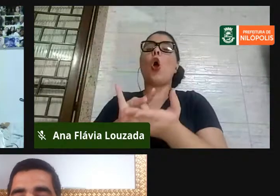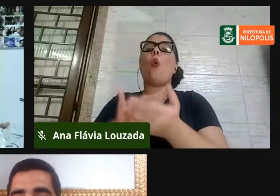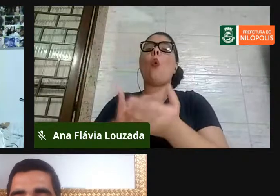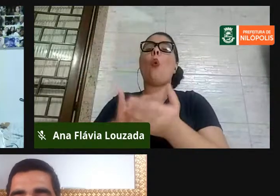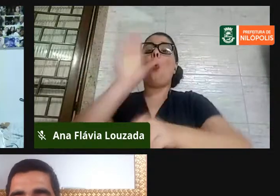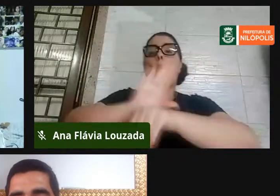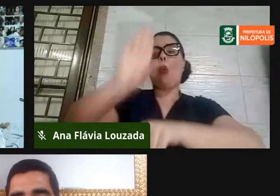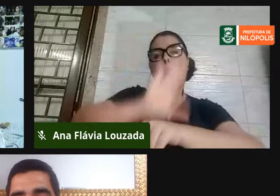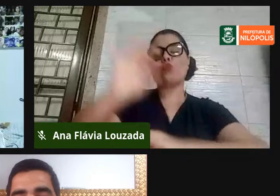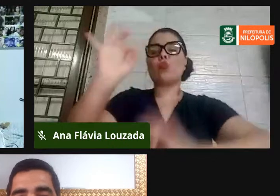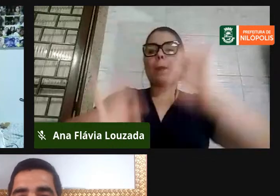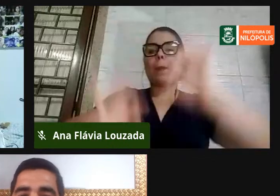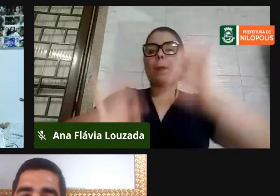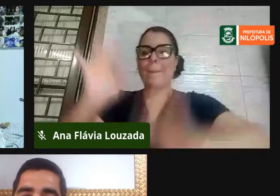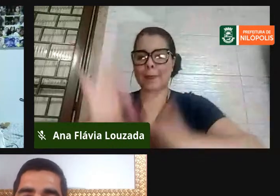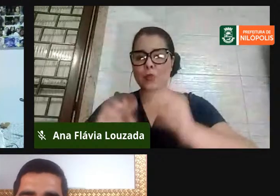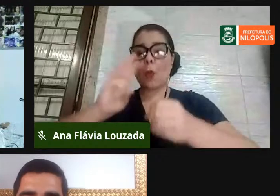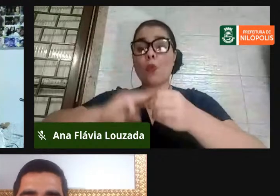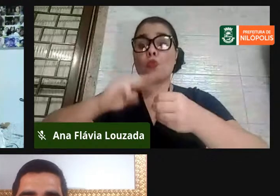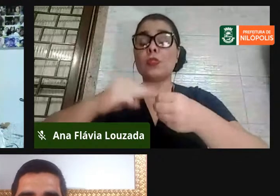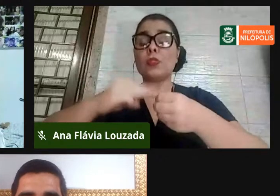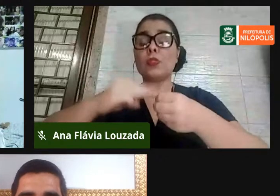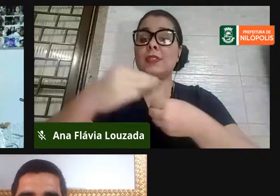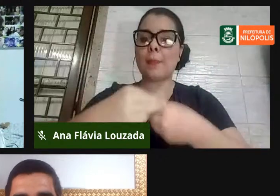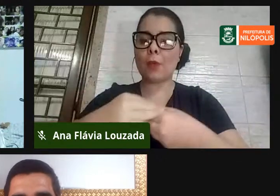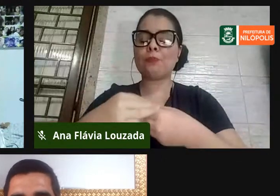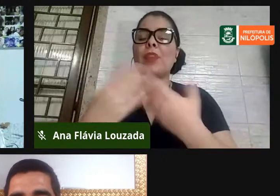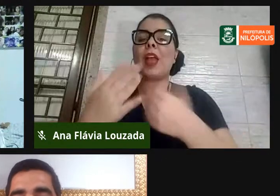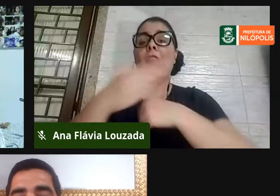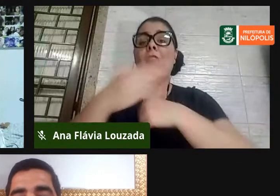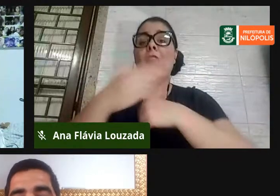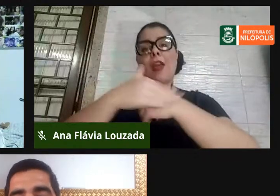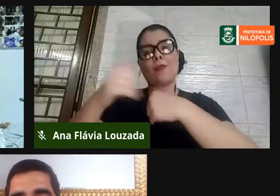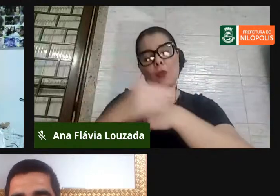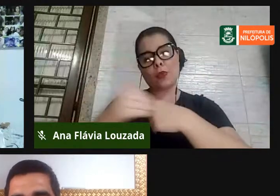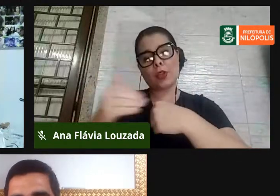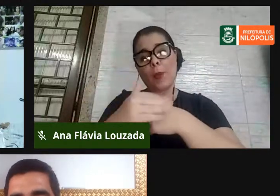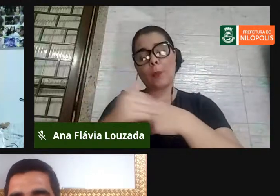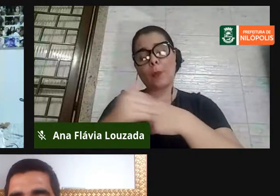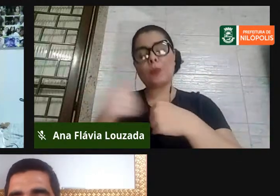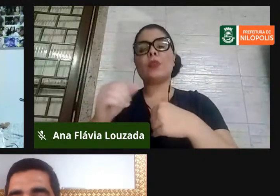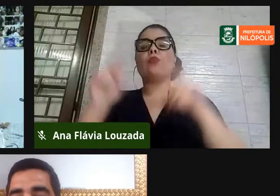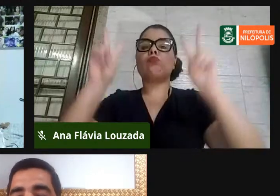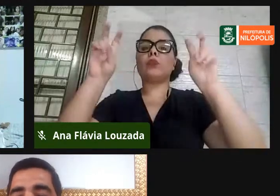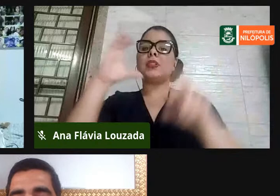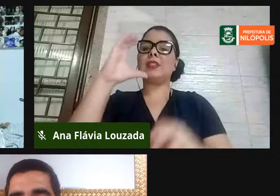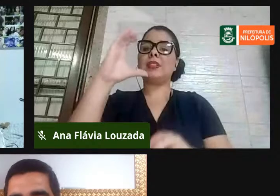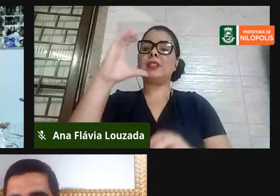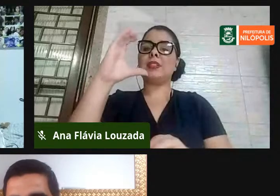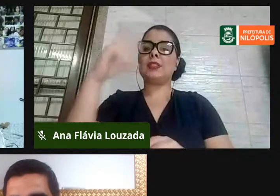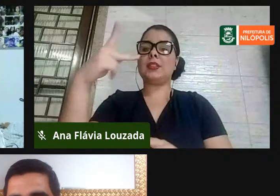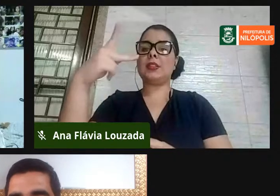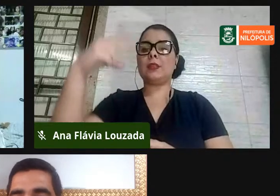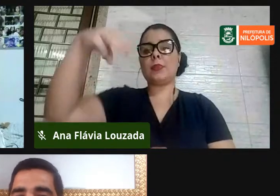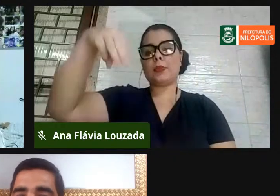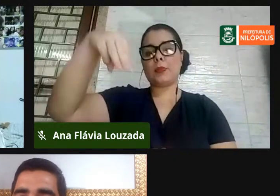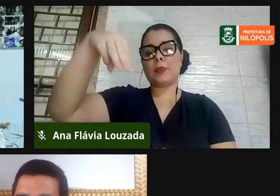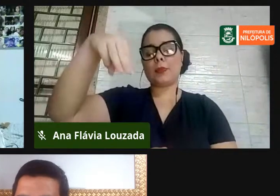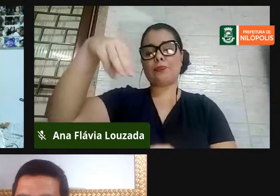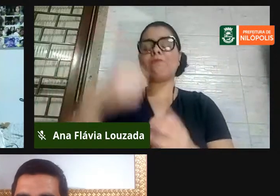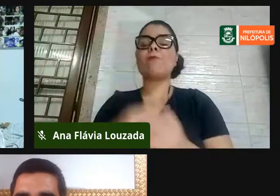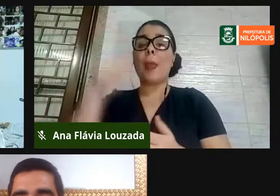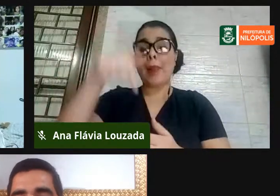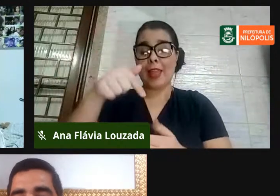municipal, que carinhosamente nós nos referimos como CPM. E para a nossa conversa,